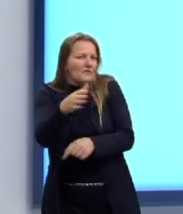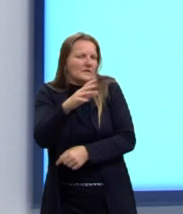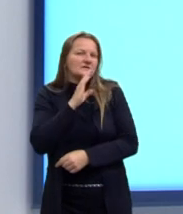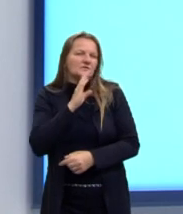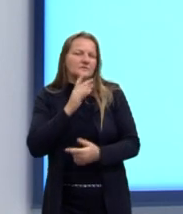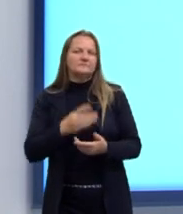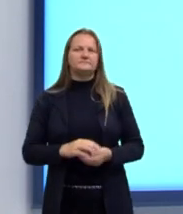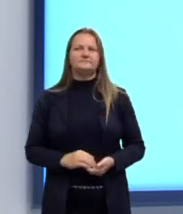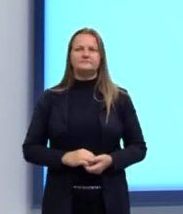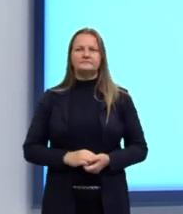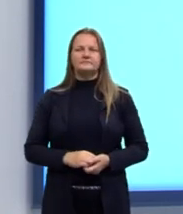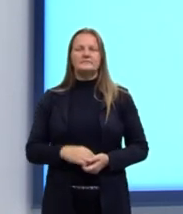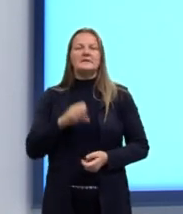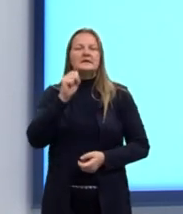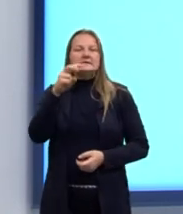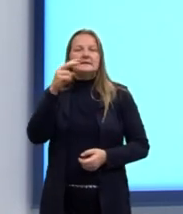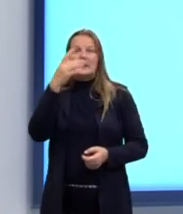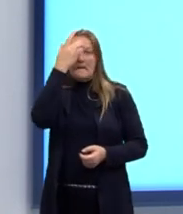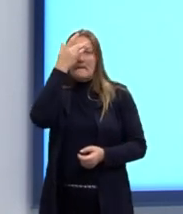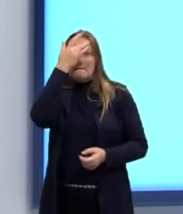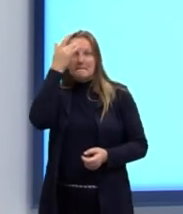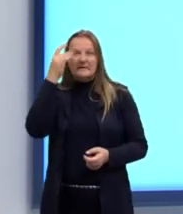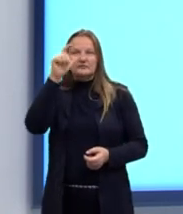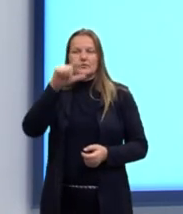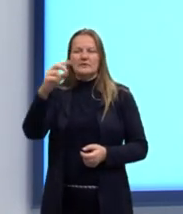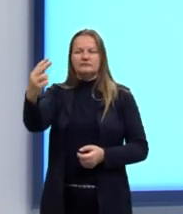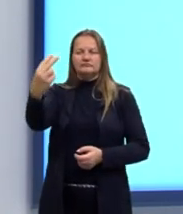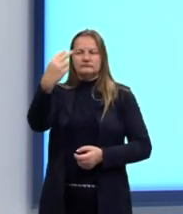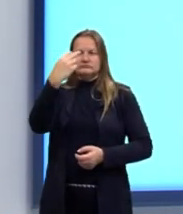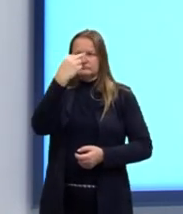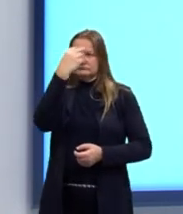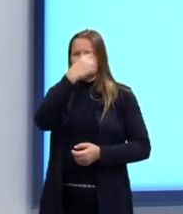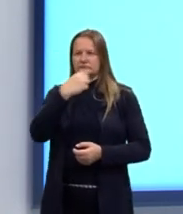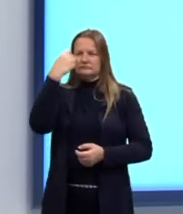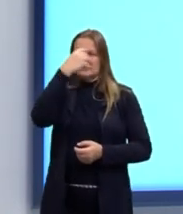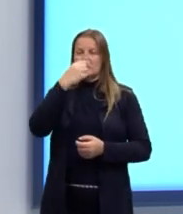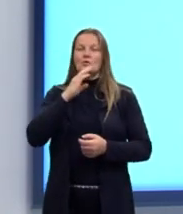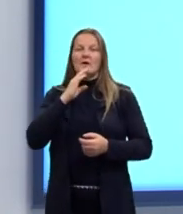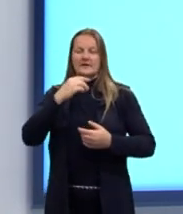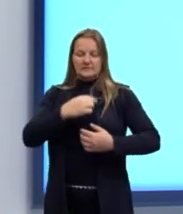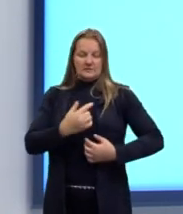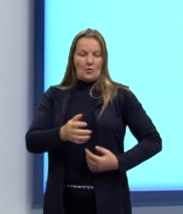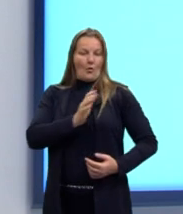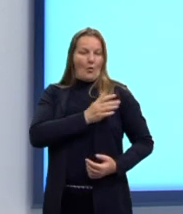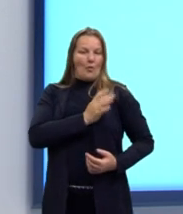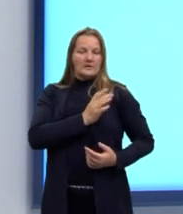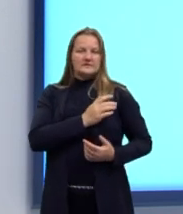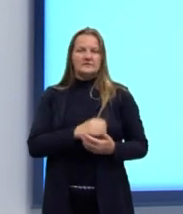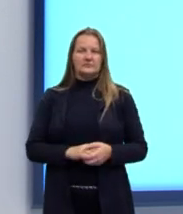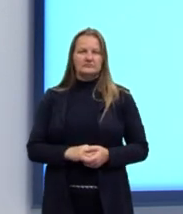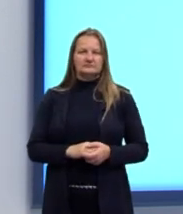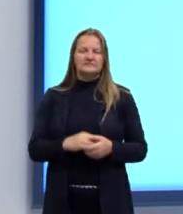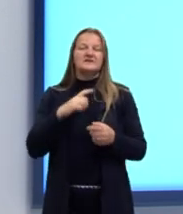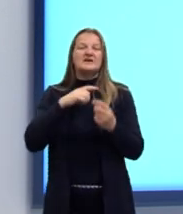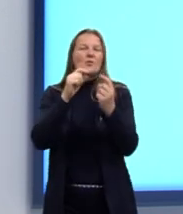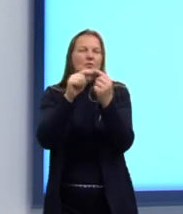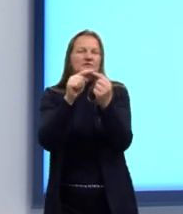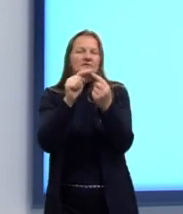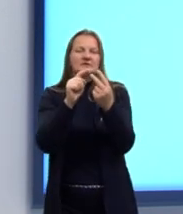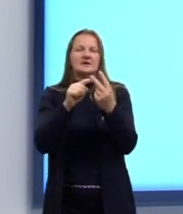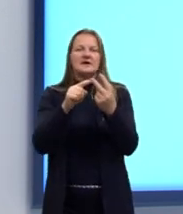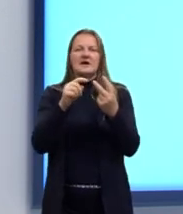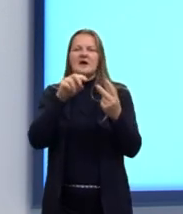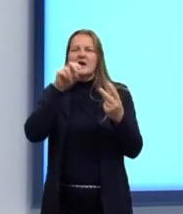Quem vê cara, não vê coração. Acavalo dado, não se olham os dentes.